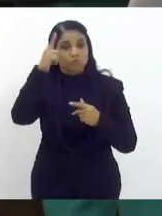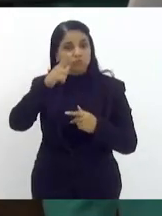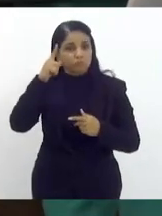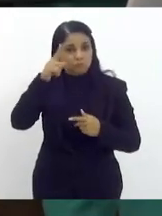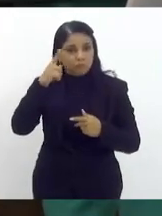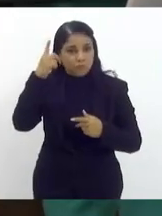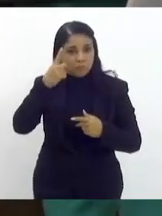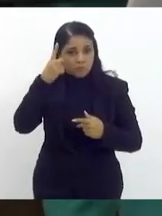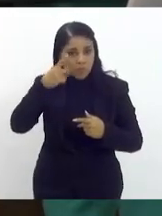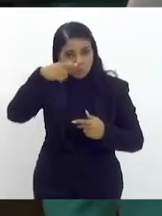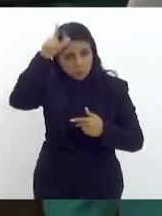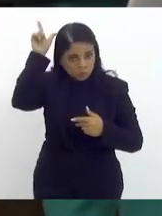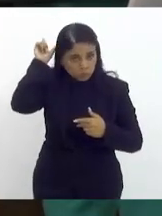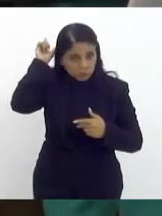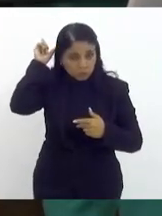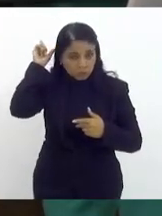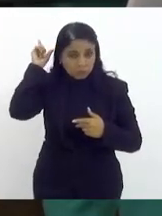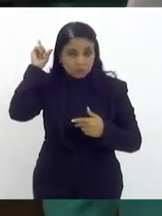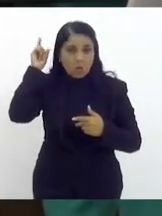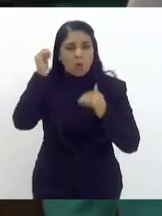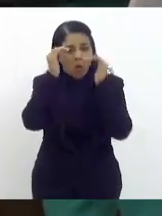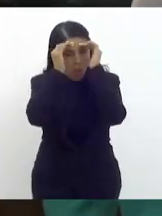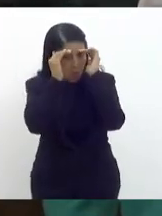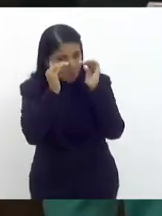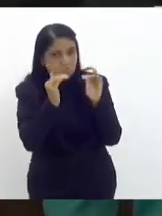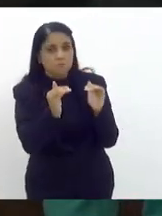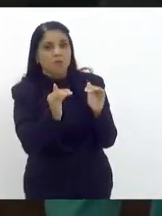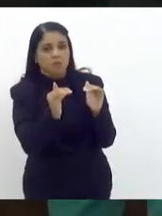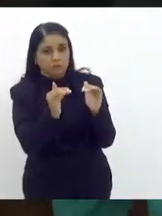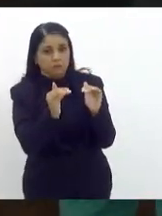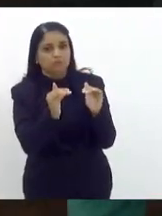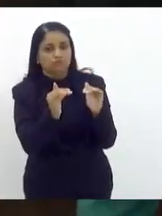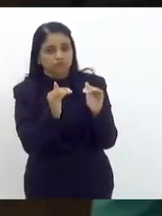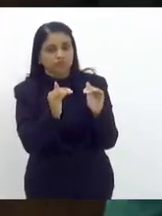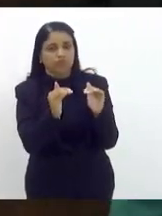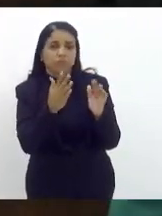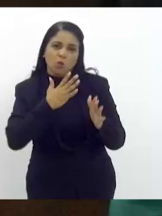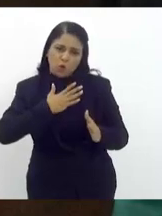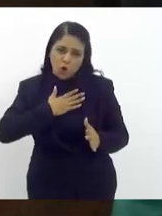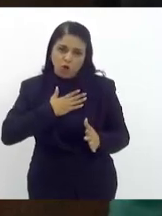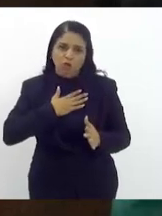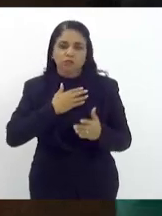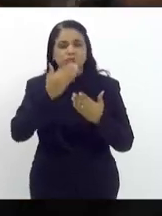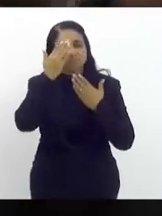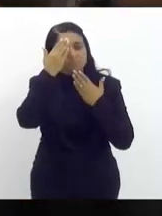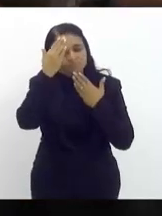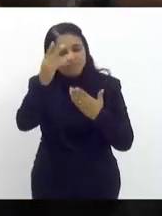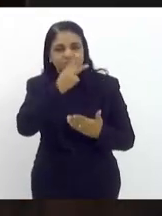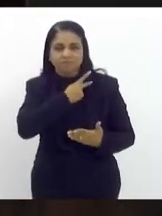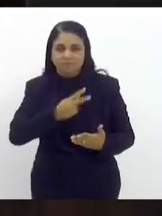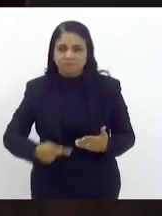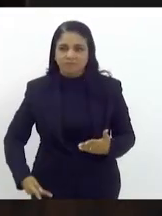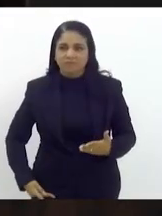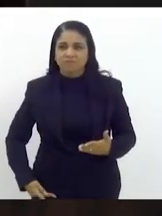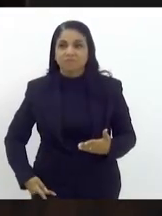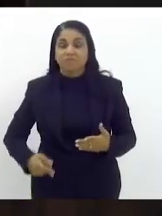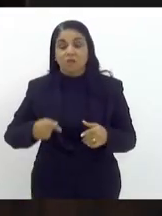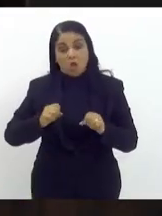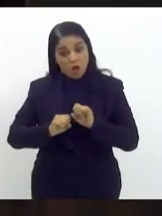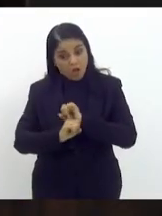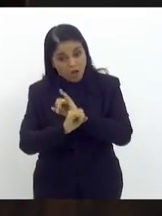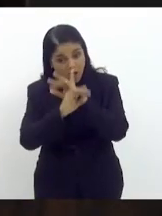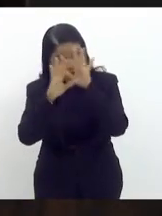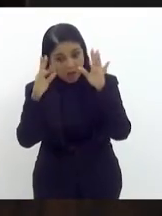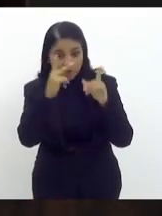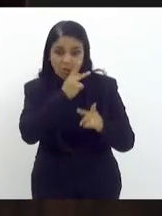eu respeito e de alguma forma o considero muito obrigado senhor presidente é deixando claro que o papel da